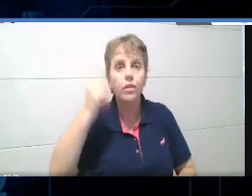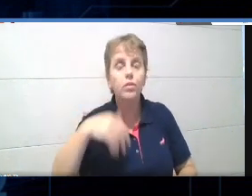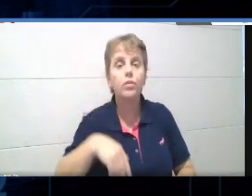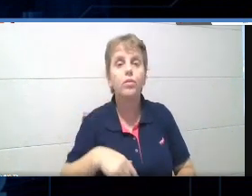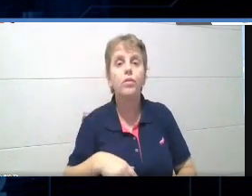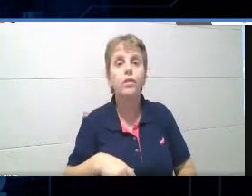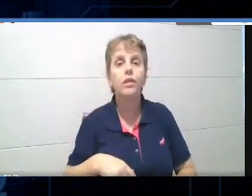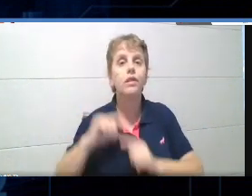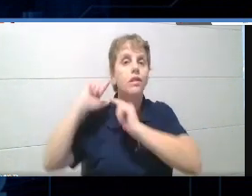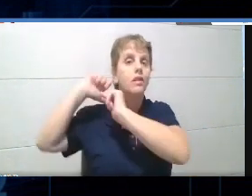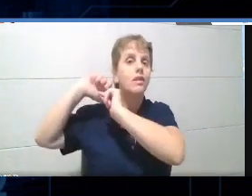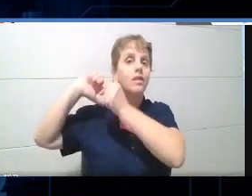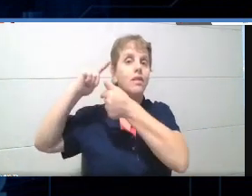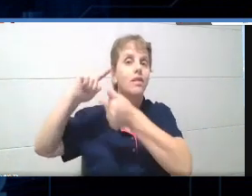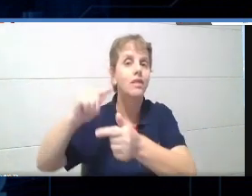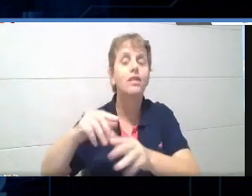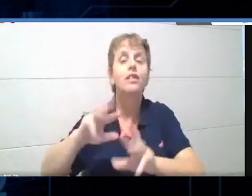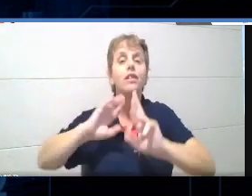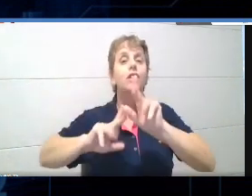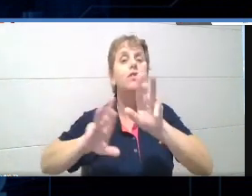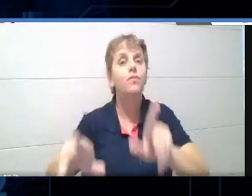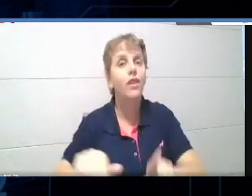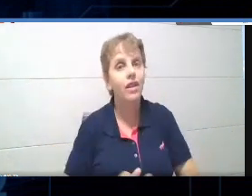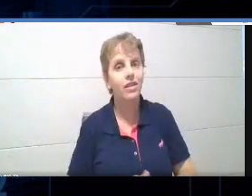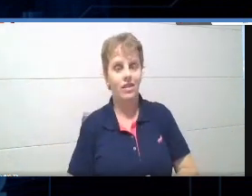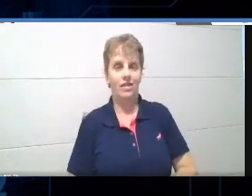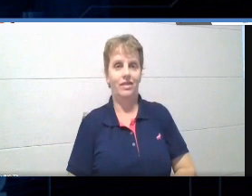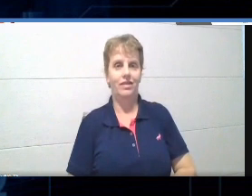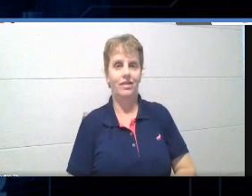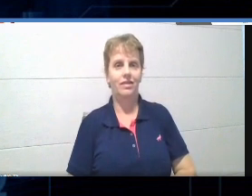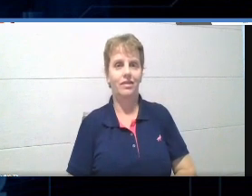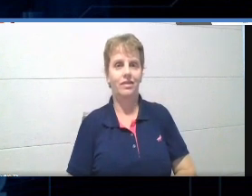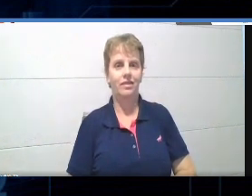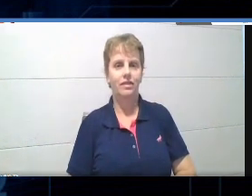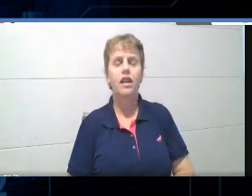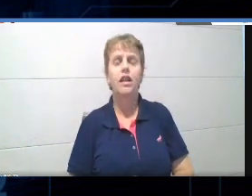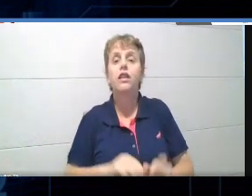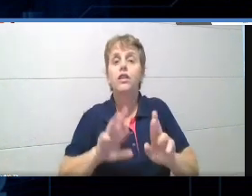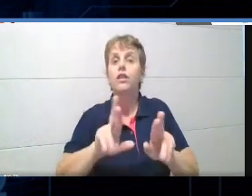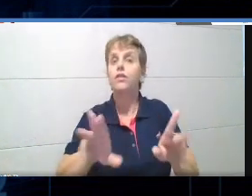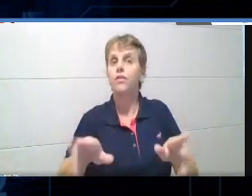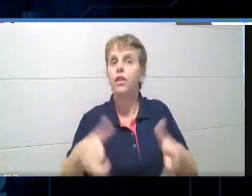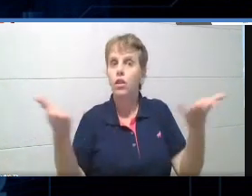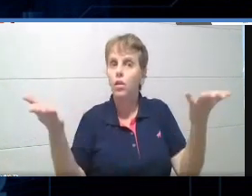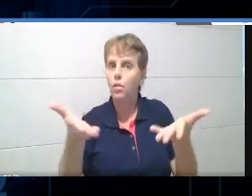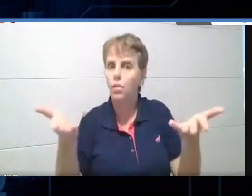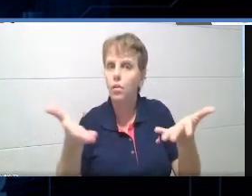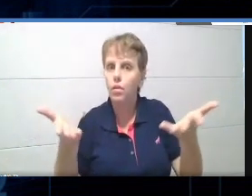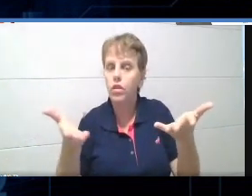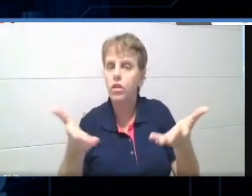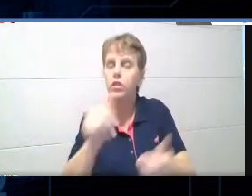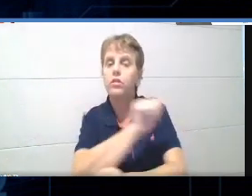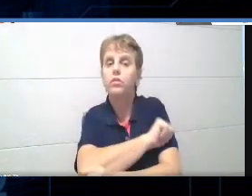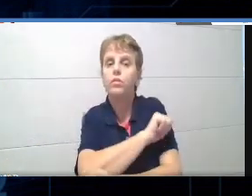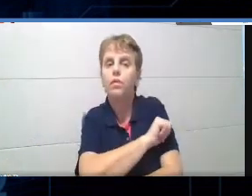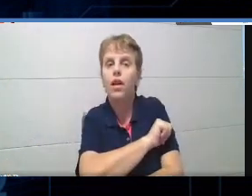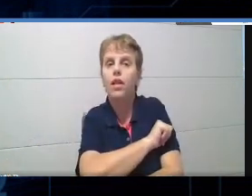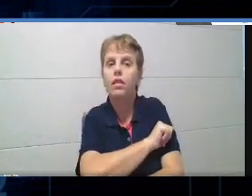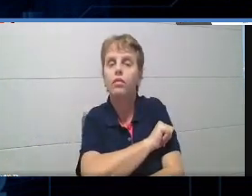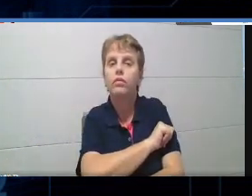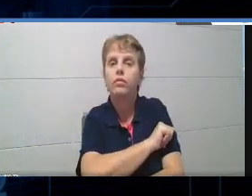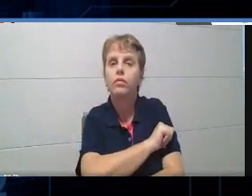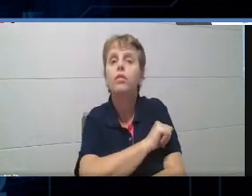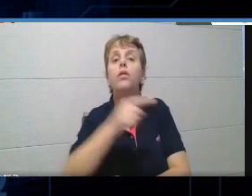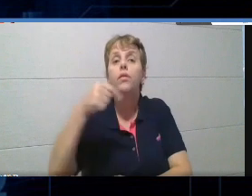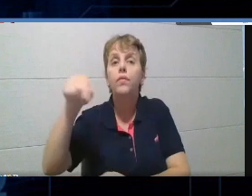alunos, era diferente o que se exigia de nós. E hoje, o nosso aluno, ele precisa, ele vai para o mercado